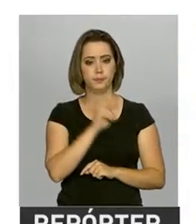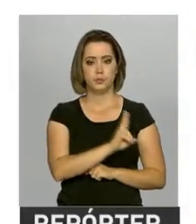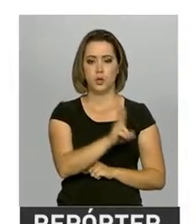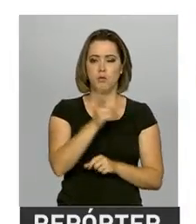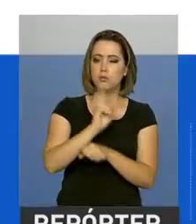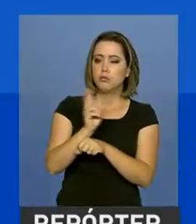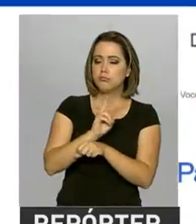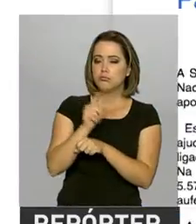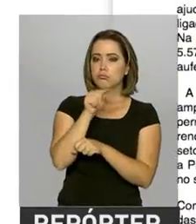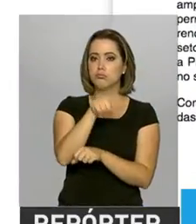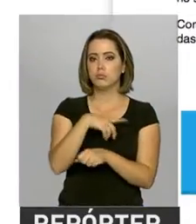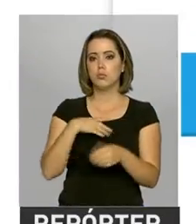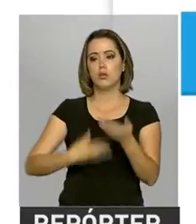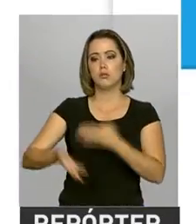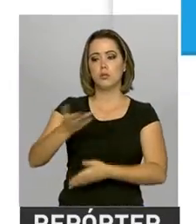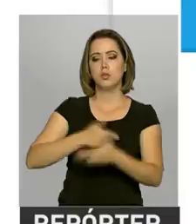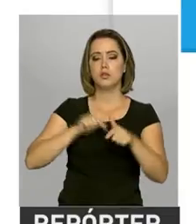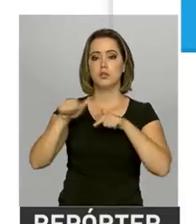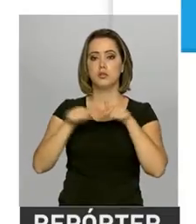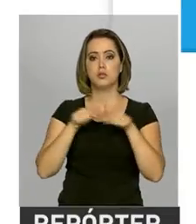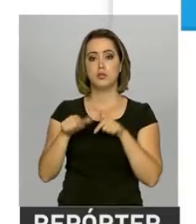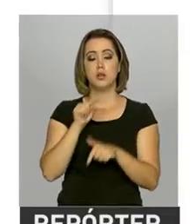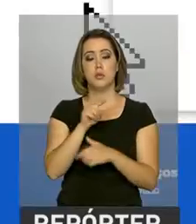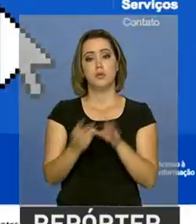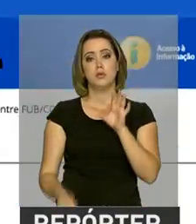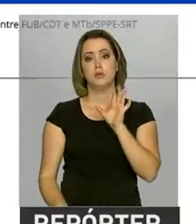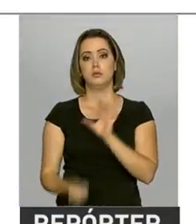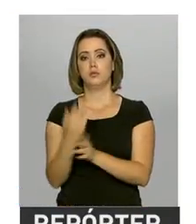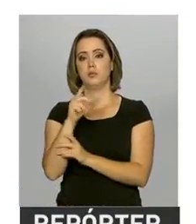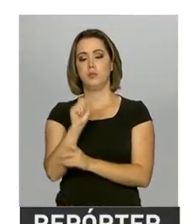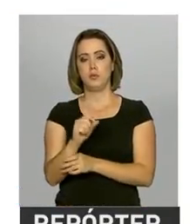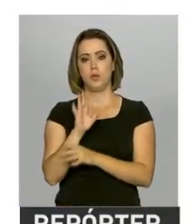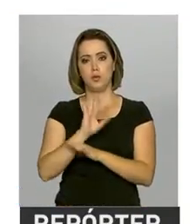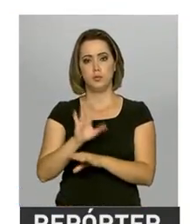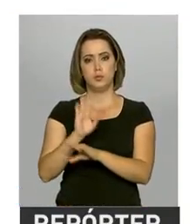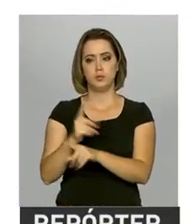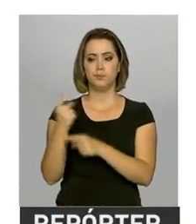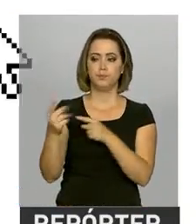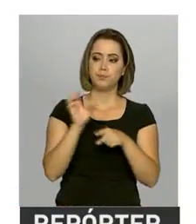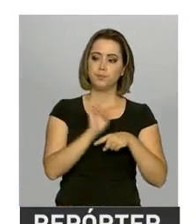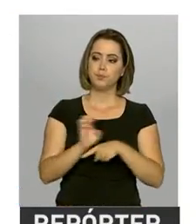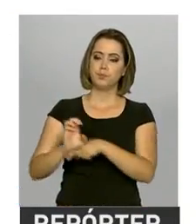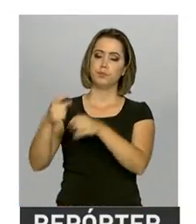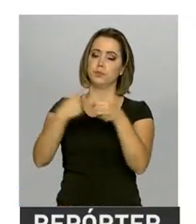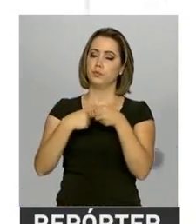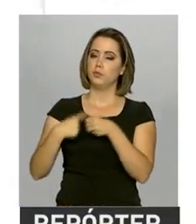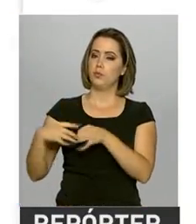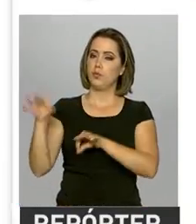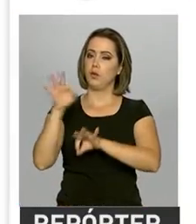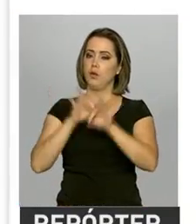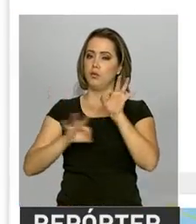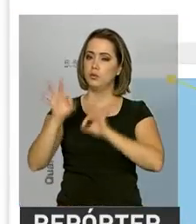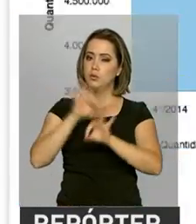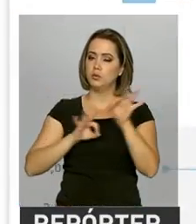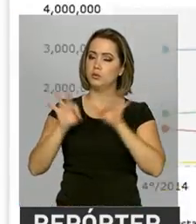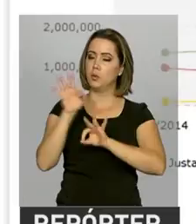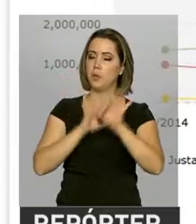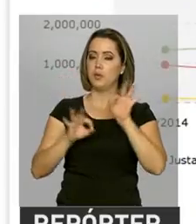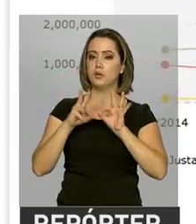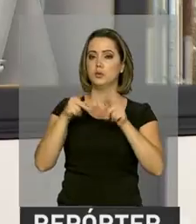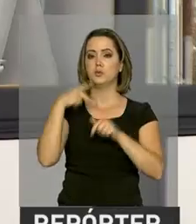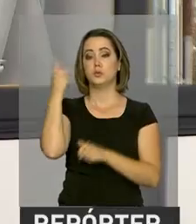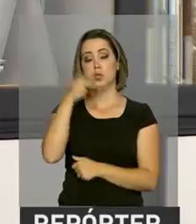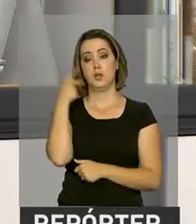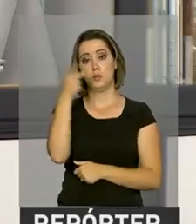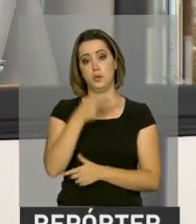monitoramento do mercado de trabalho. Ele foi criado para ajudar estados e municípios no planejamento de políticas públicas.